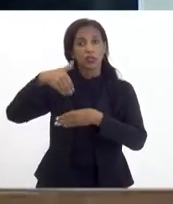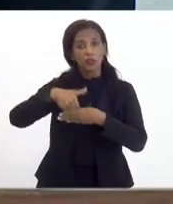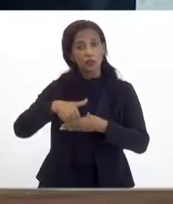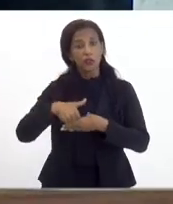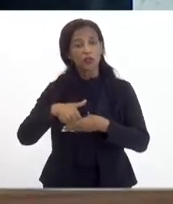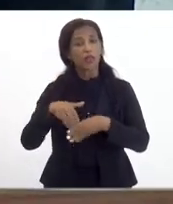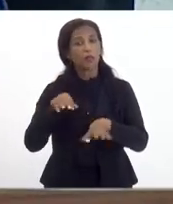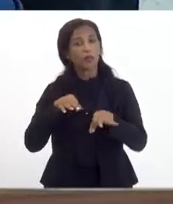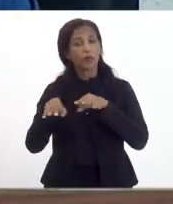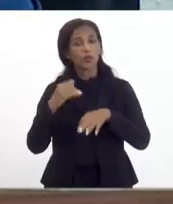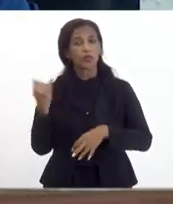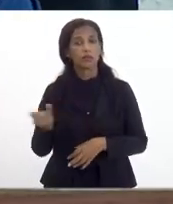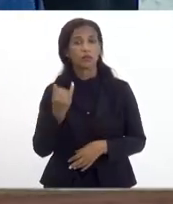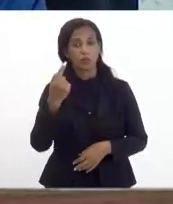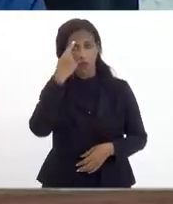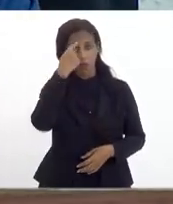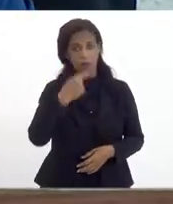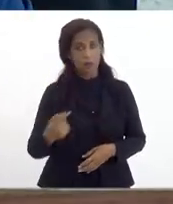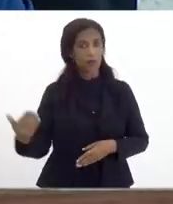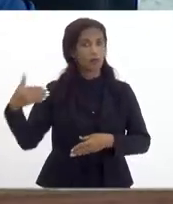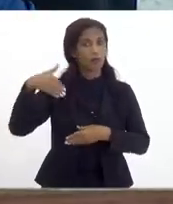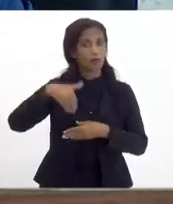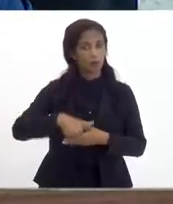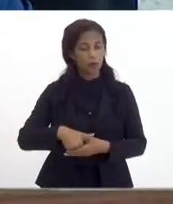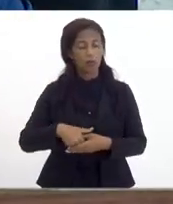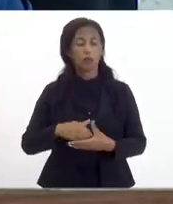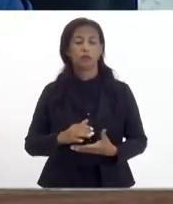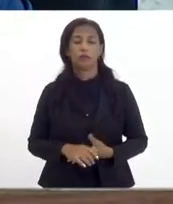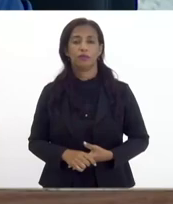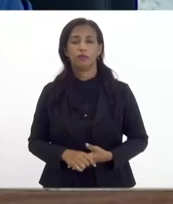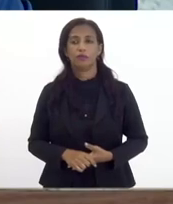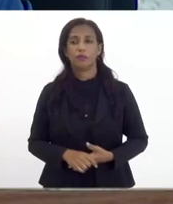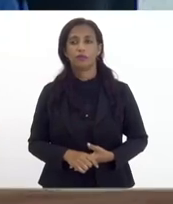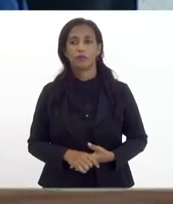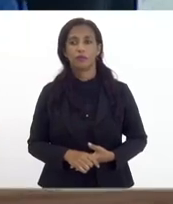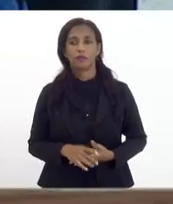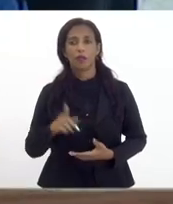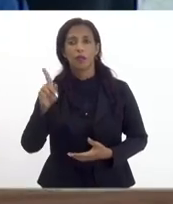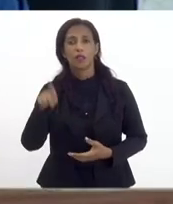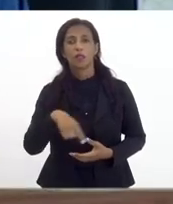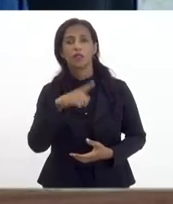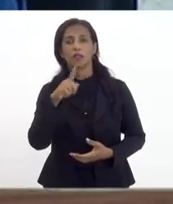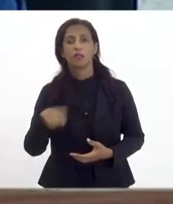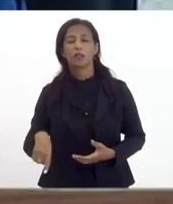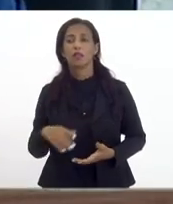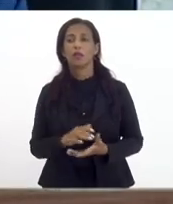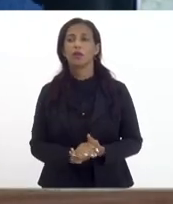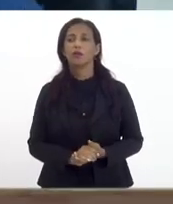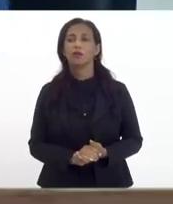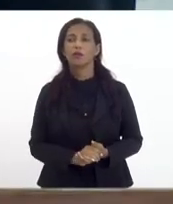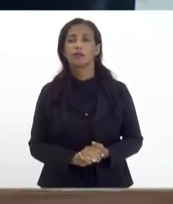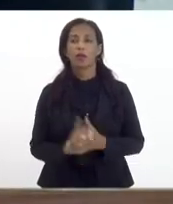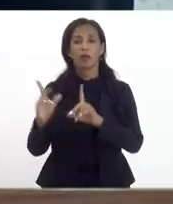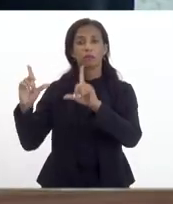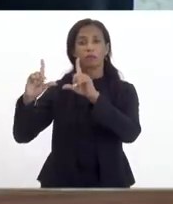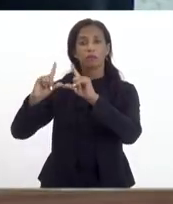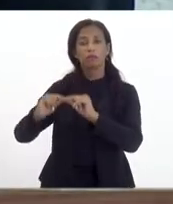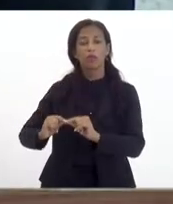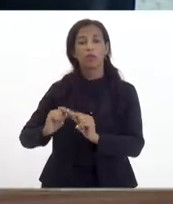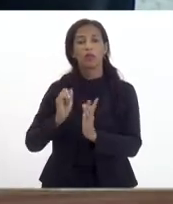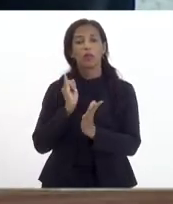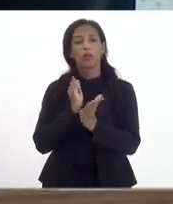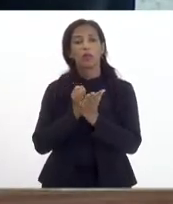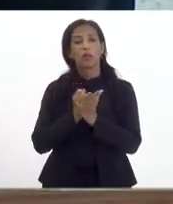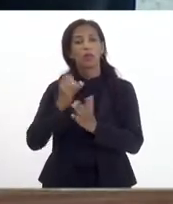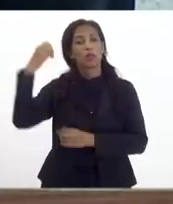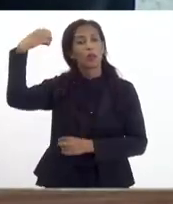importantes essa semana votamos Tadashi a isenção a redução do ICMS das